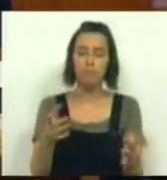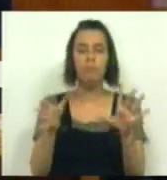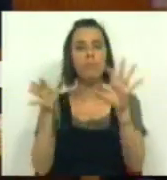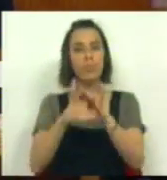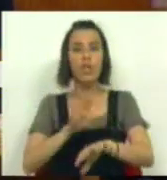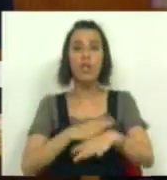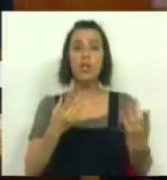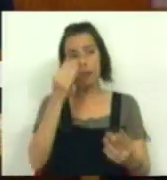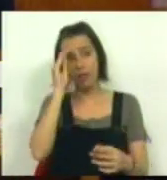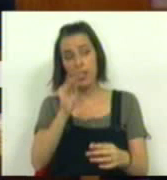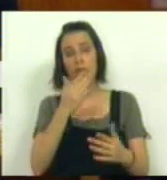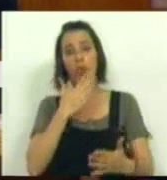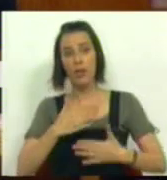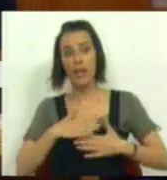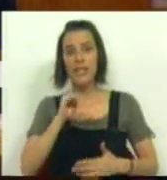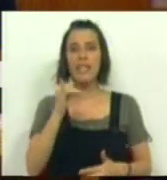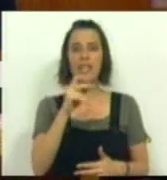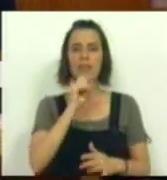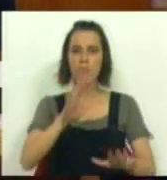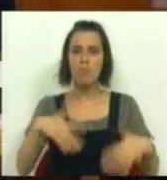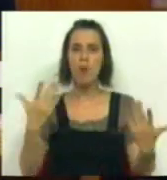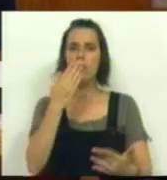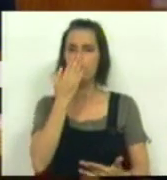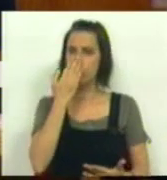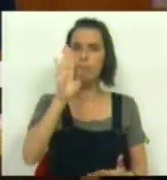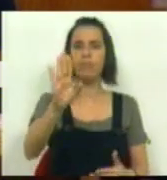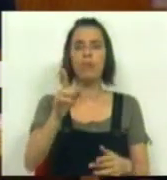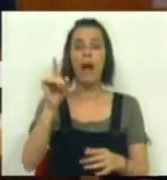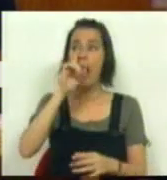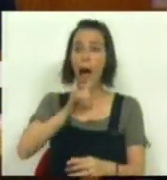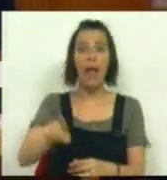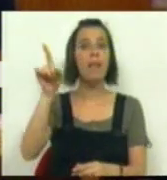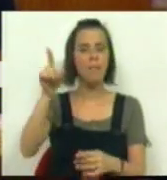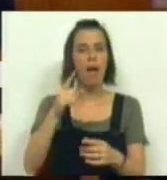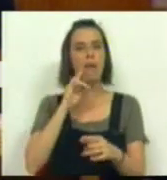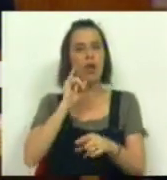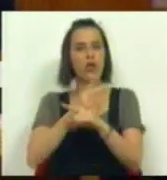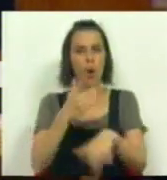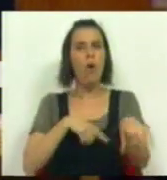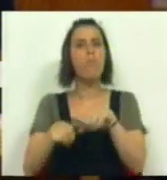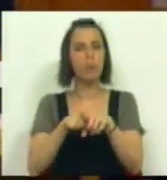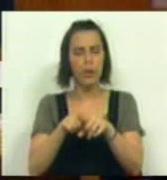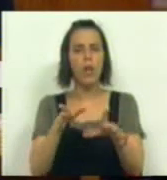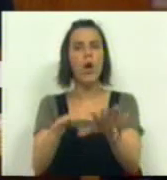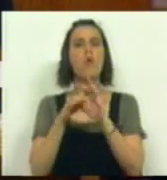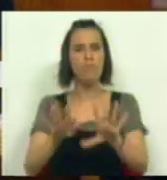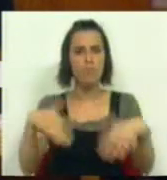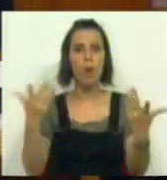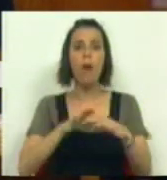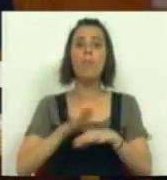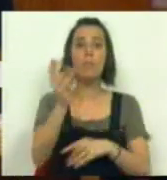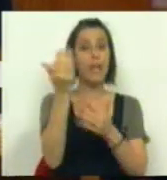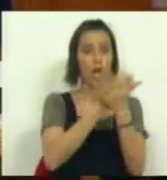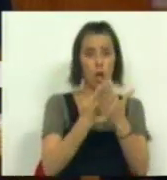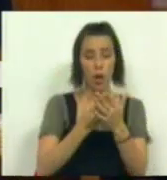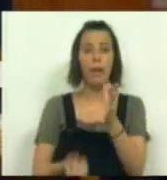coligação de esquerda siriza nos tem dado é que é possível fazer frente ao eixo alemão e desenhar uma outra política de cooperação para o crescimento